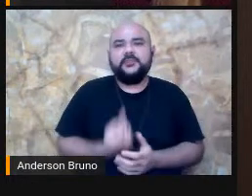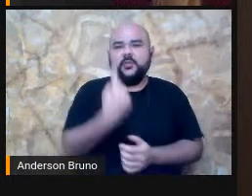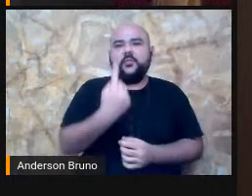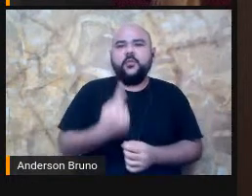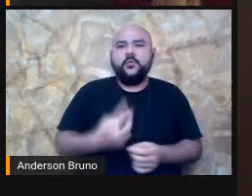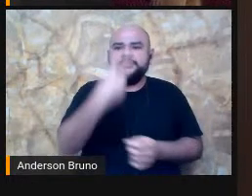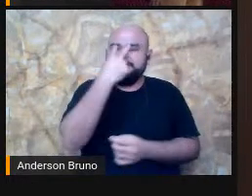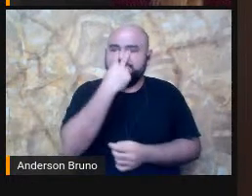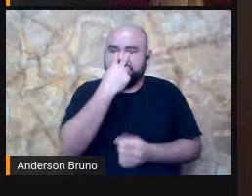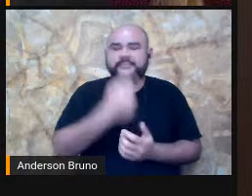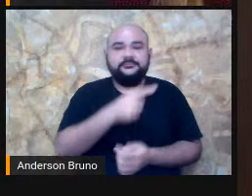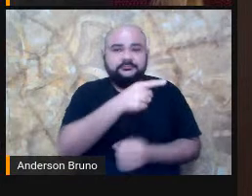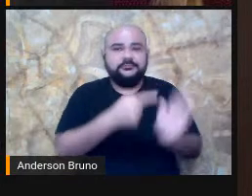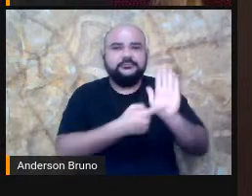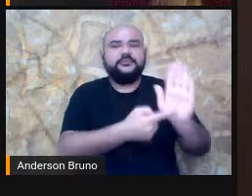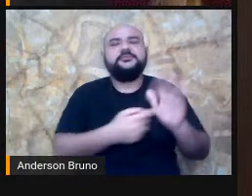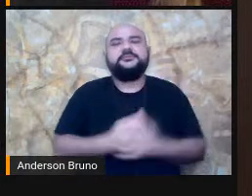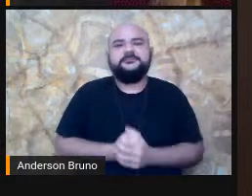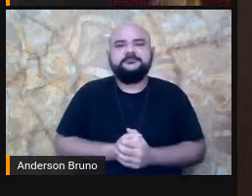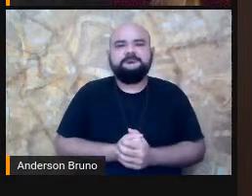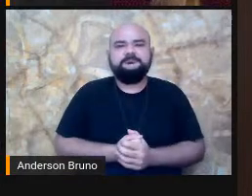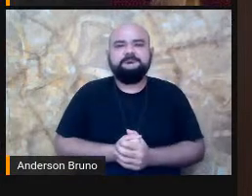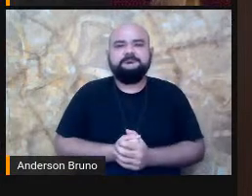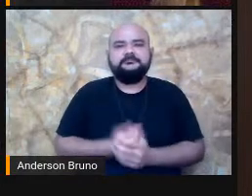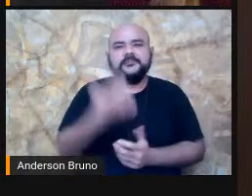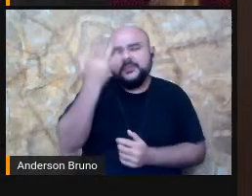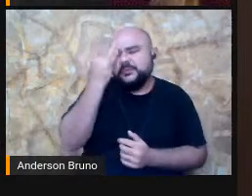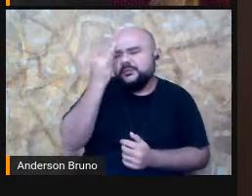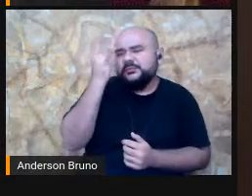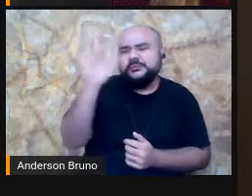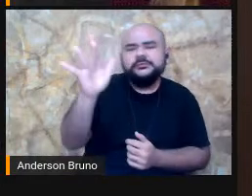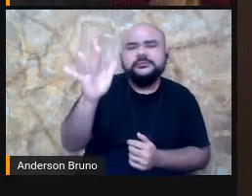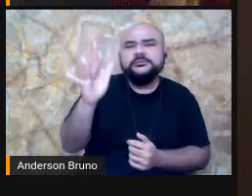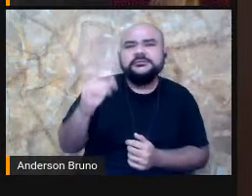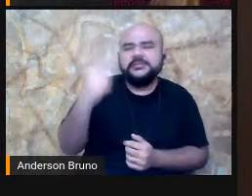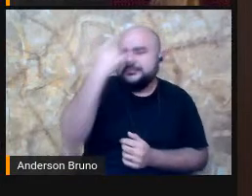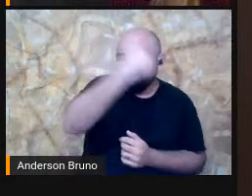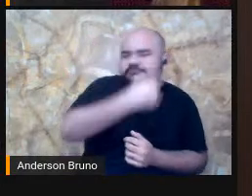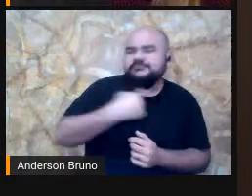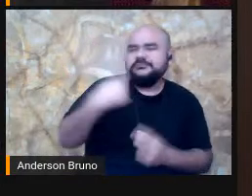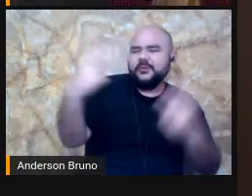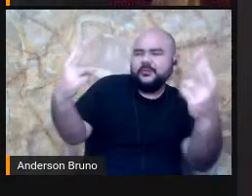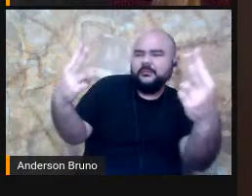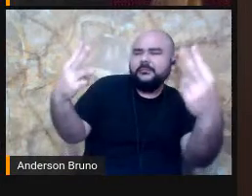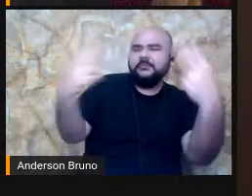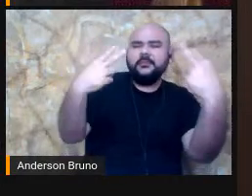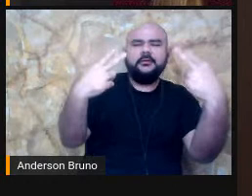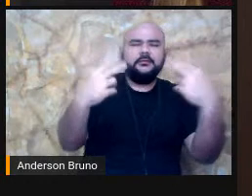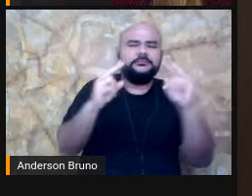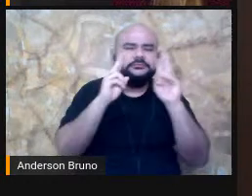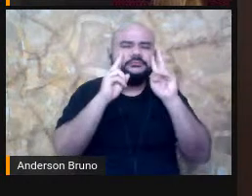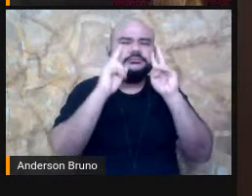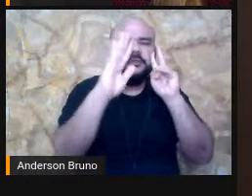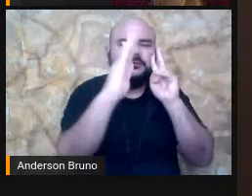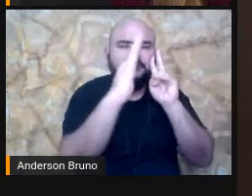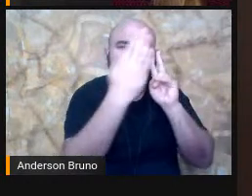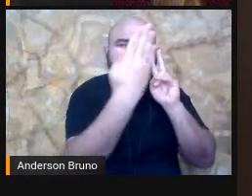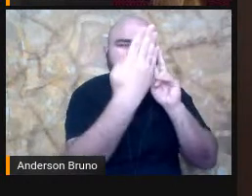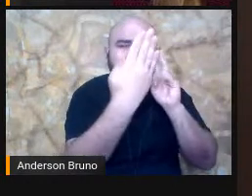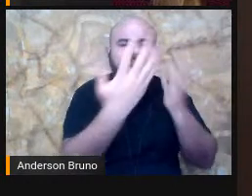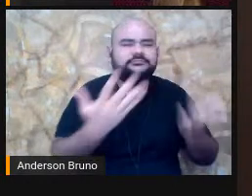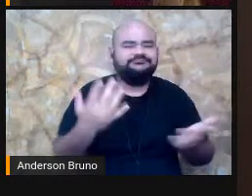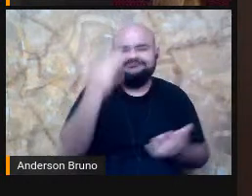em que ele diz, Não sei qual é a face que me fita quando observo a face de algum espelho. No seu reflexo,